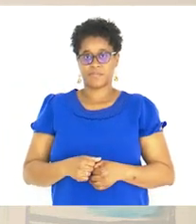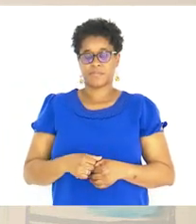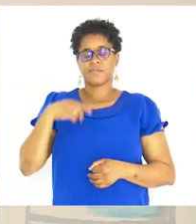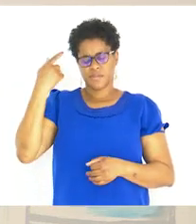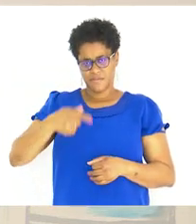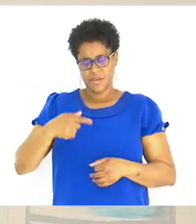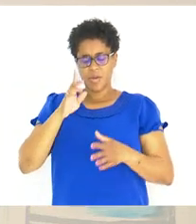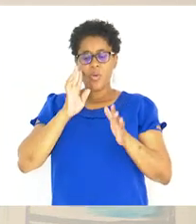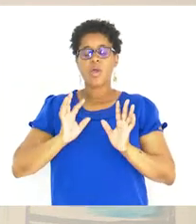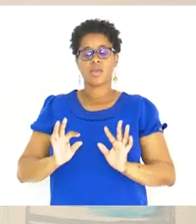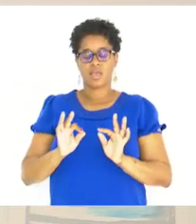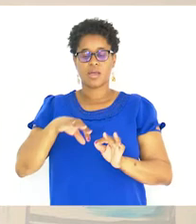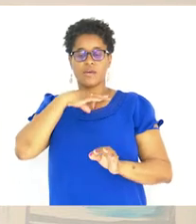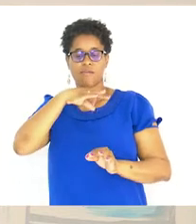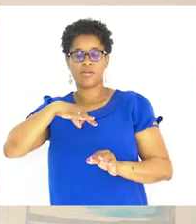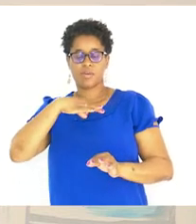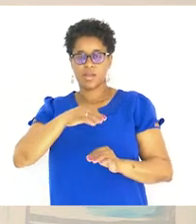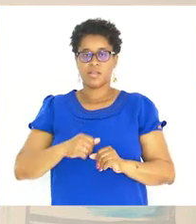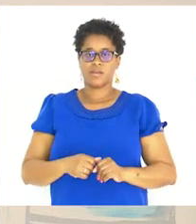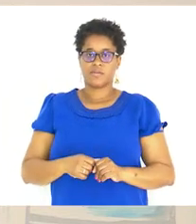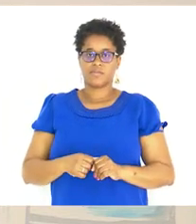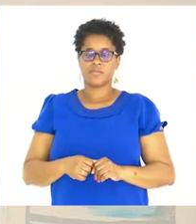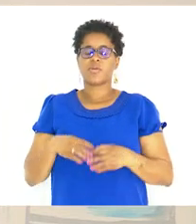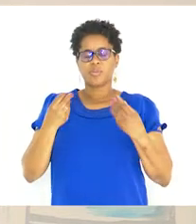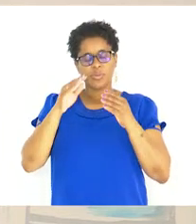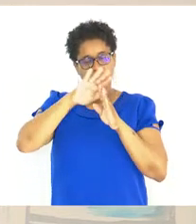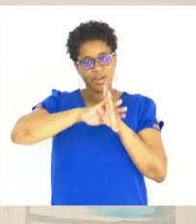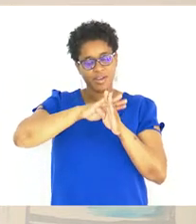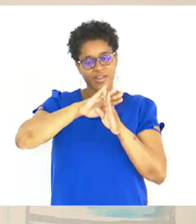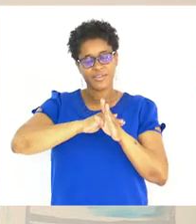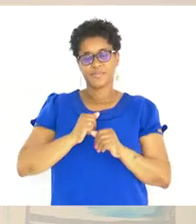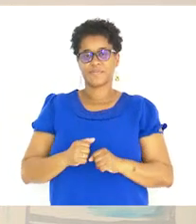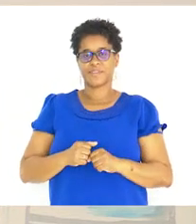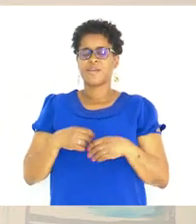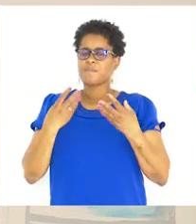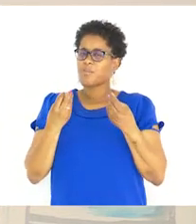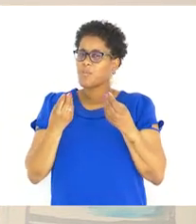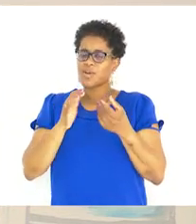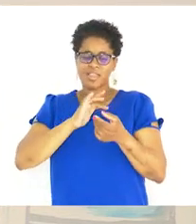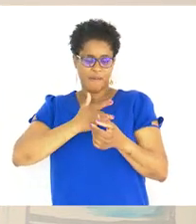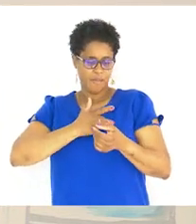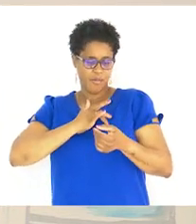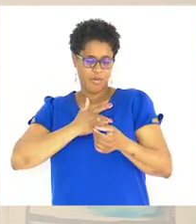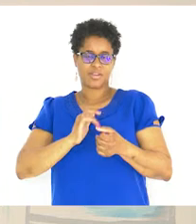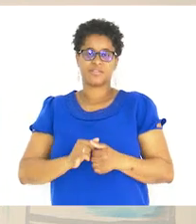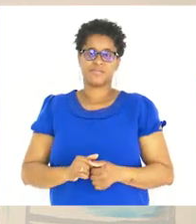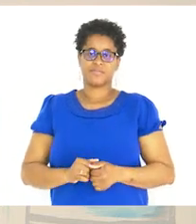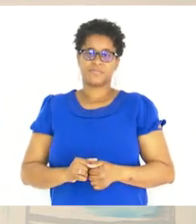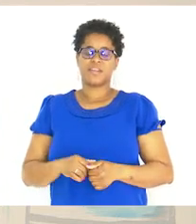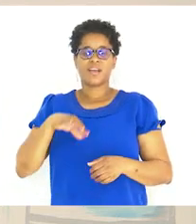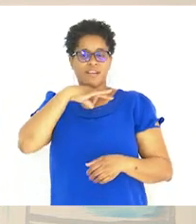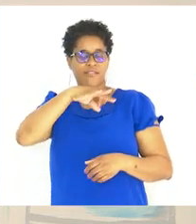Devemos Cuidar da Família Com muito Carinho Com muito Amor